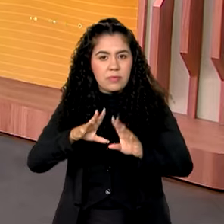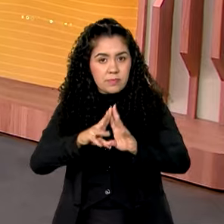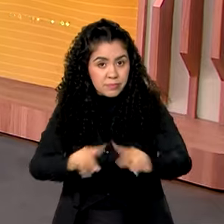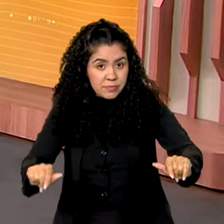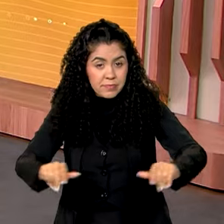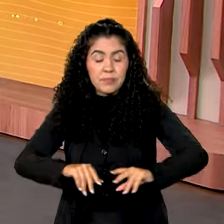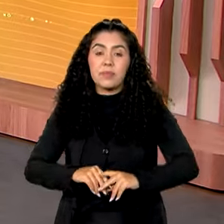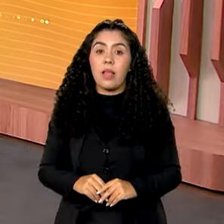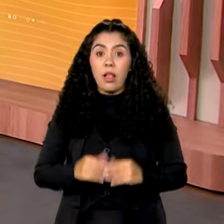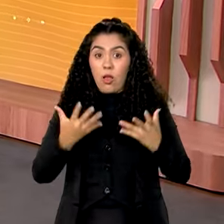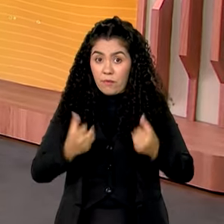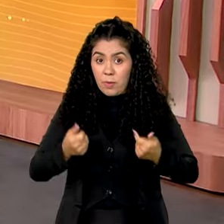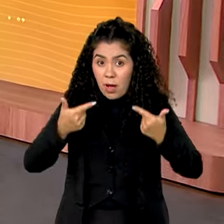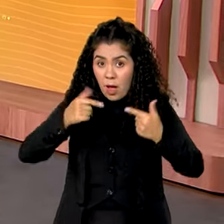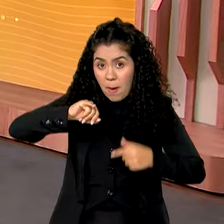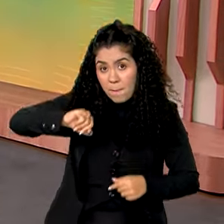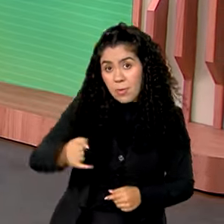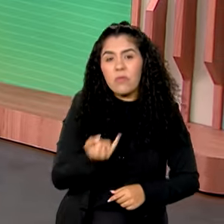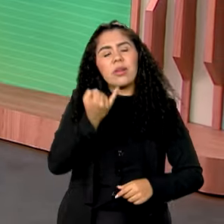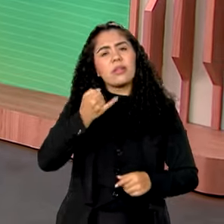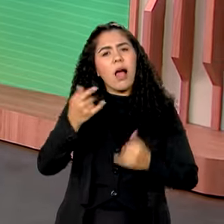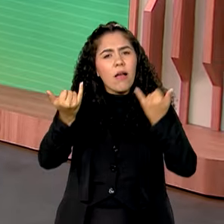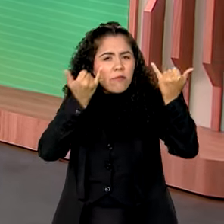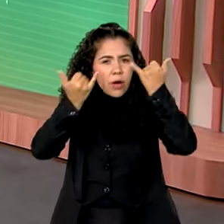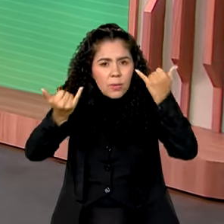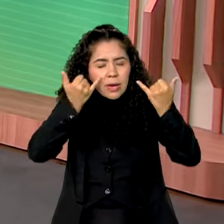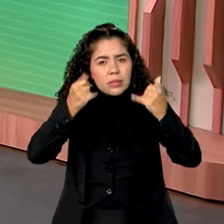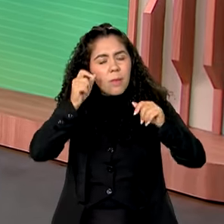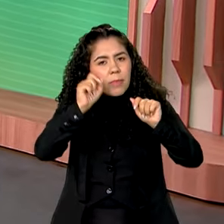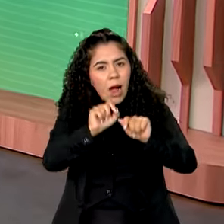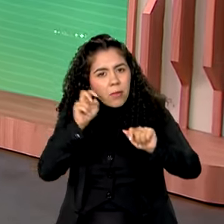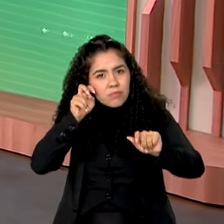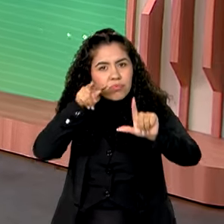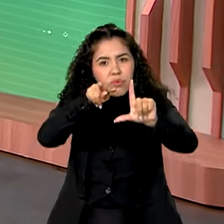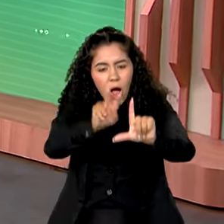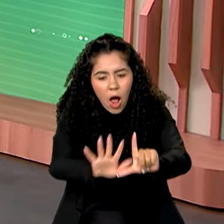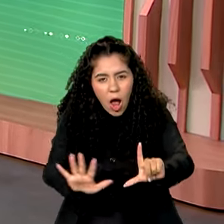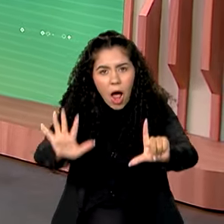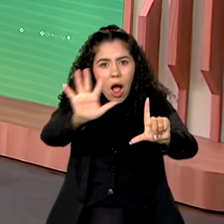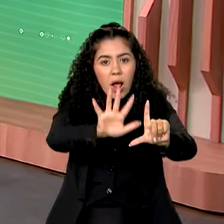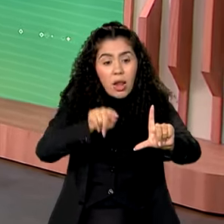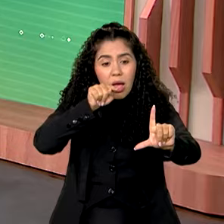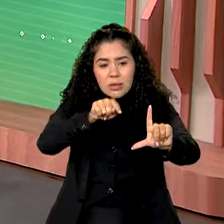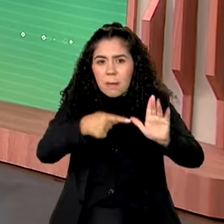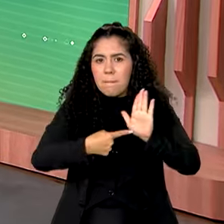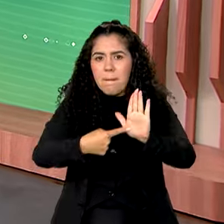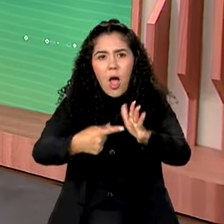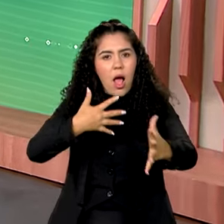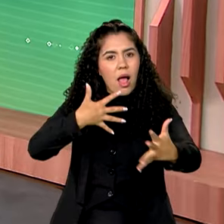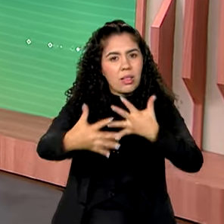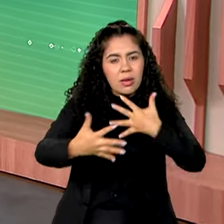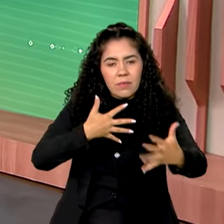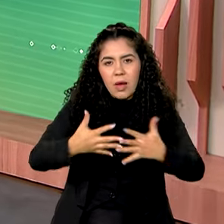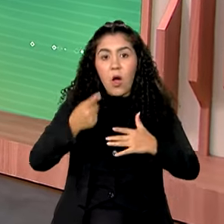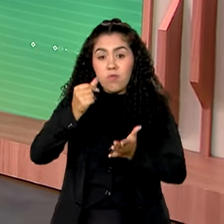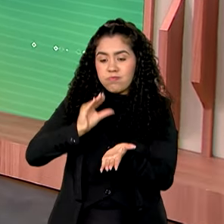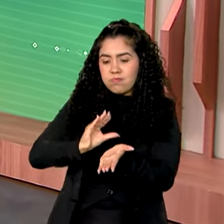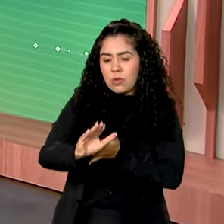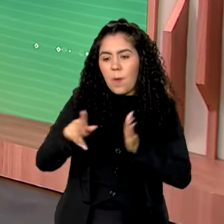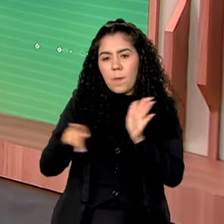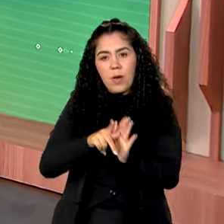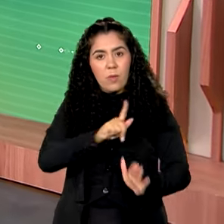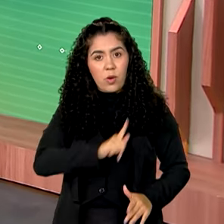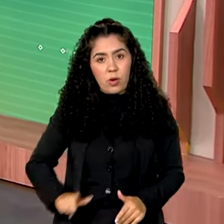Então, vamos aproveitar essa notícia para dar uma olhada no Comunica.br, a plataforma que mostra com transparência os investimentos federais